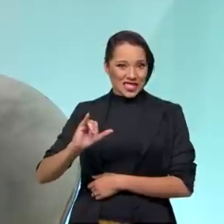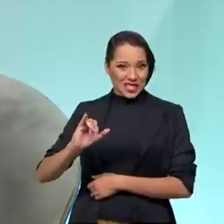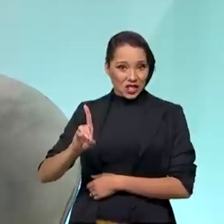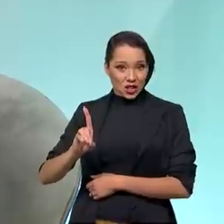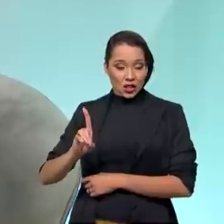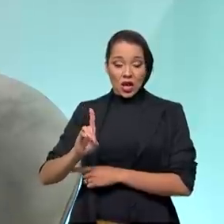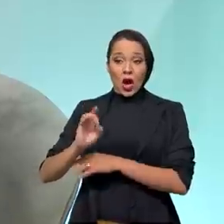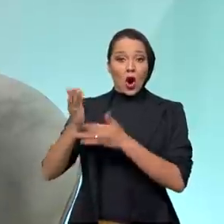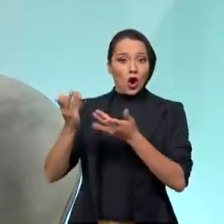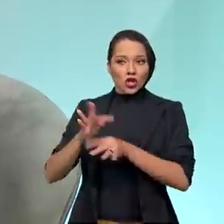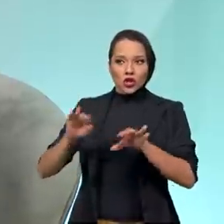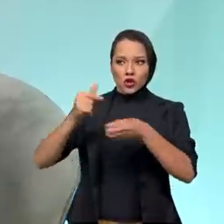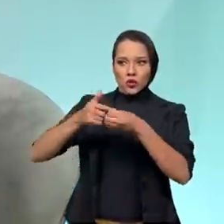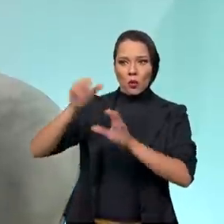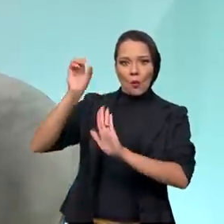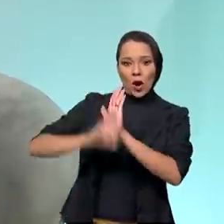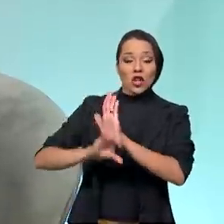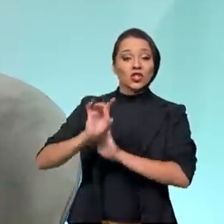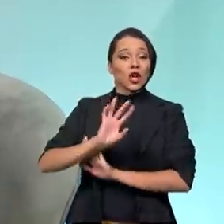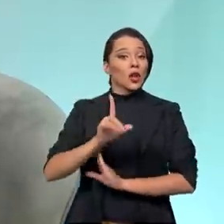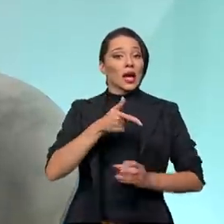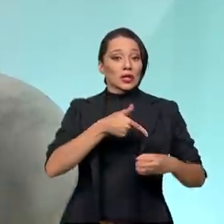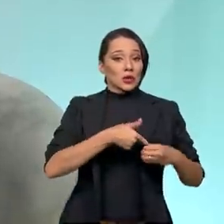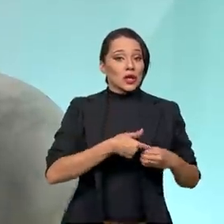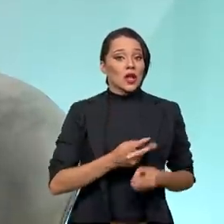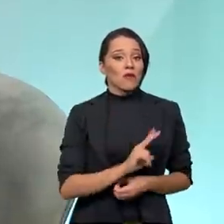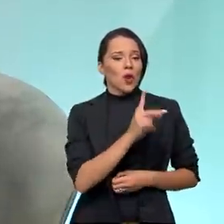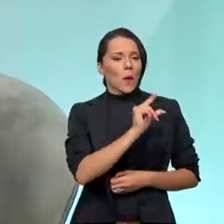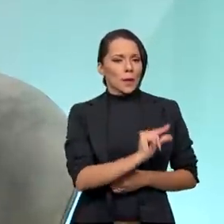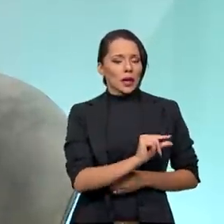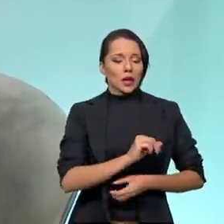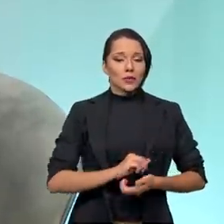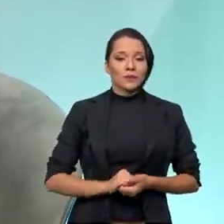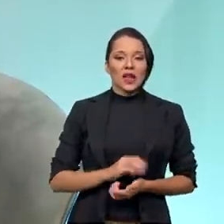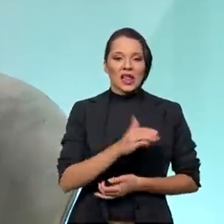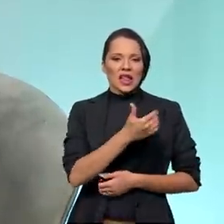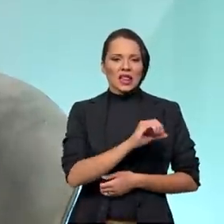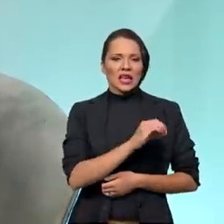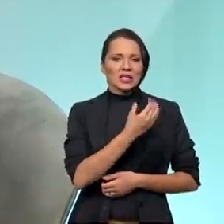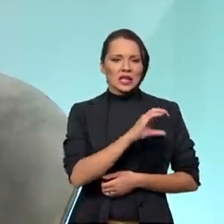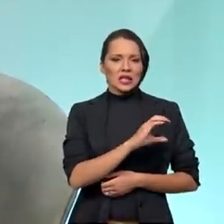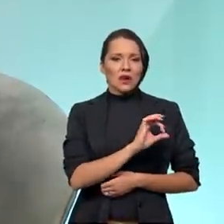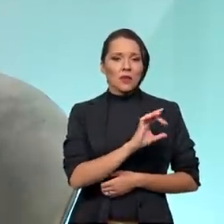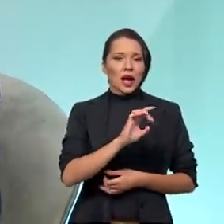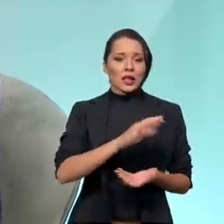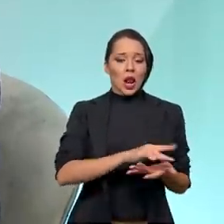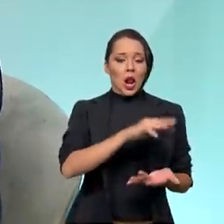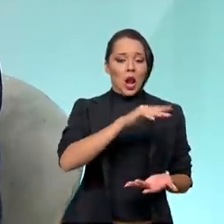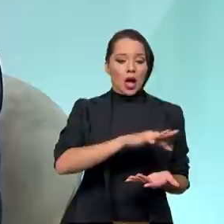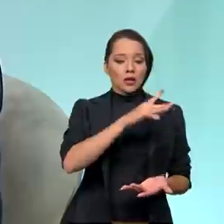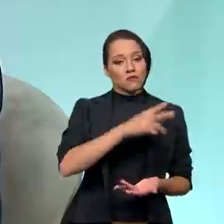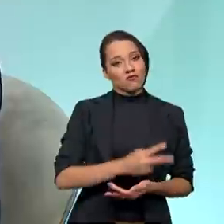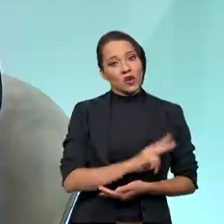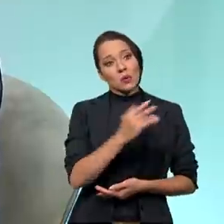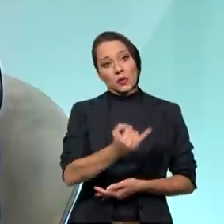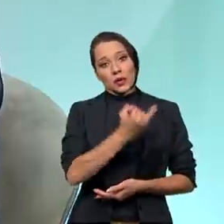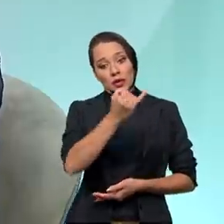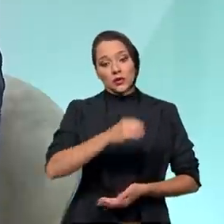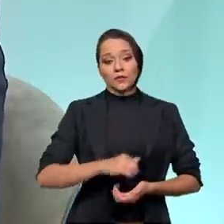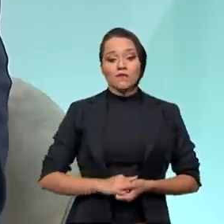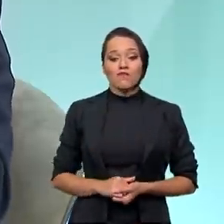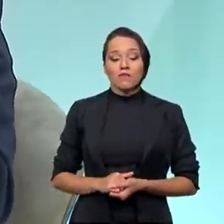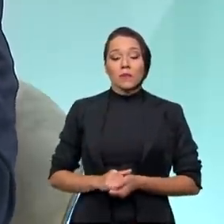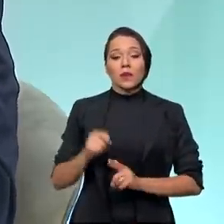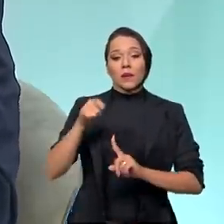zerada, com exceção da gasolina, onde ela é um valor pequeno, R 0,10 por litro. Então, isso é um ponto importante, né?